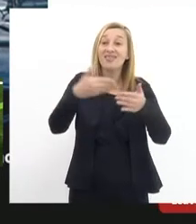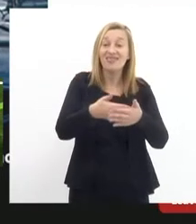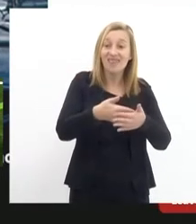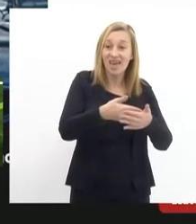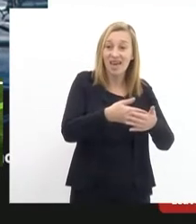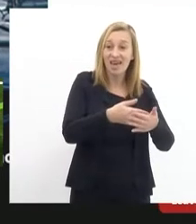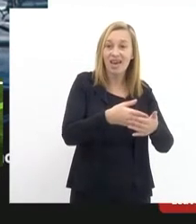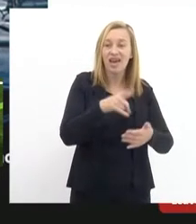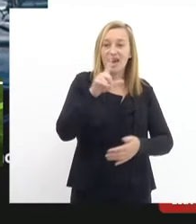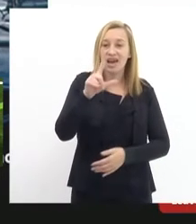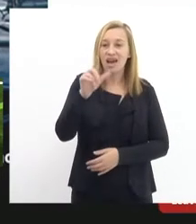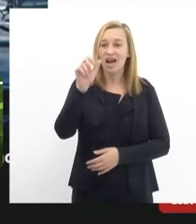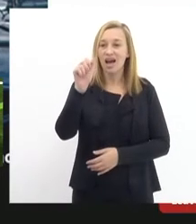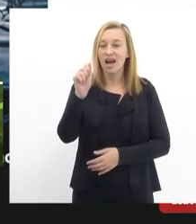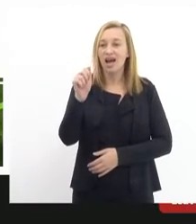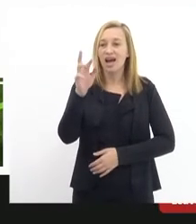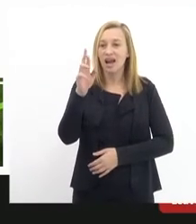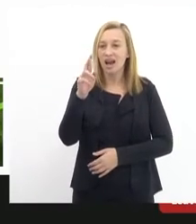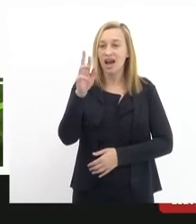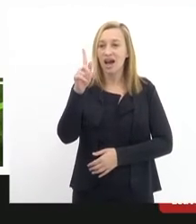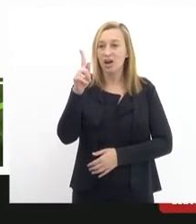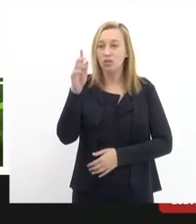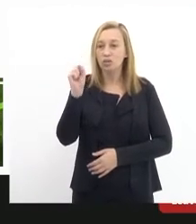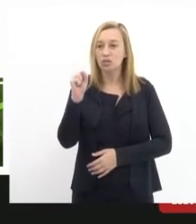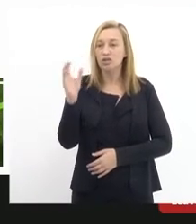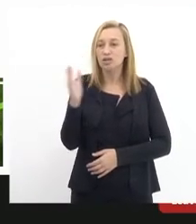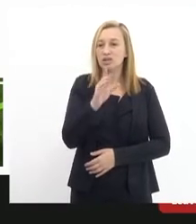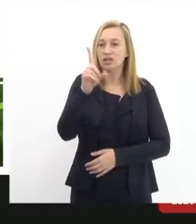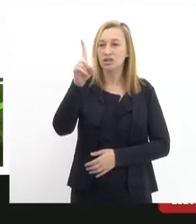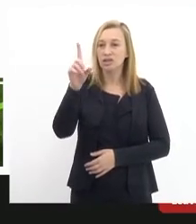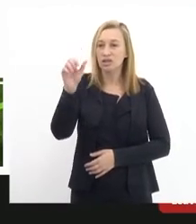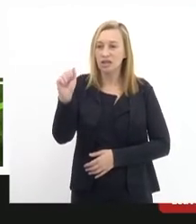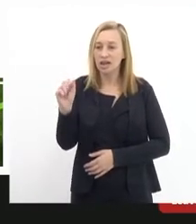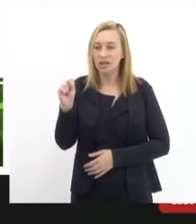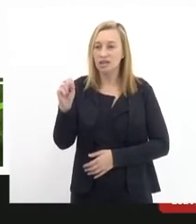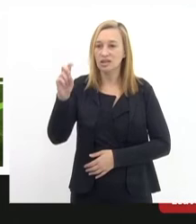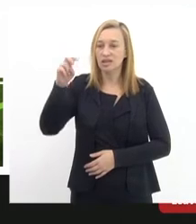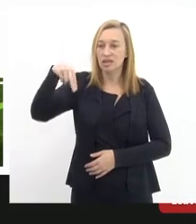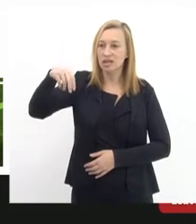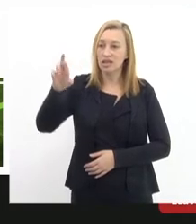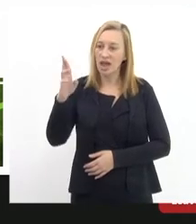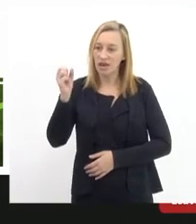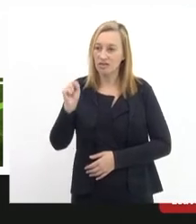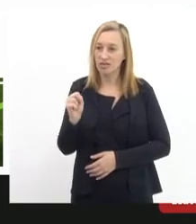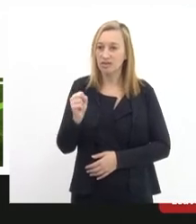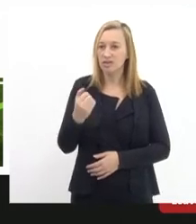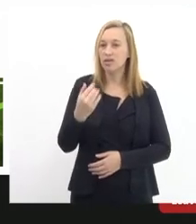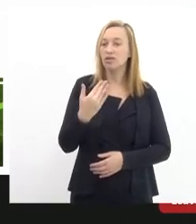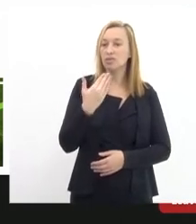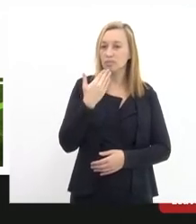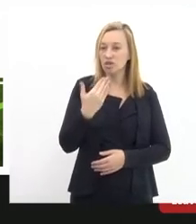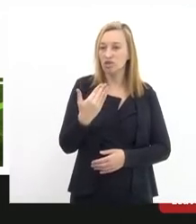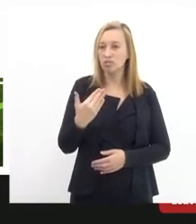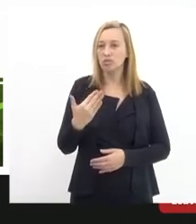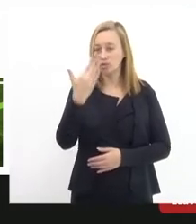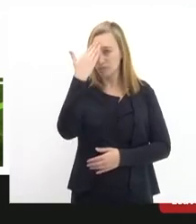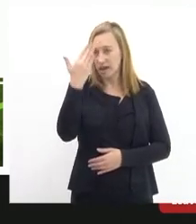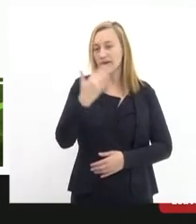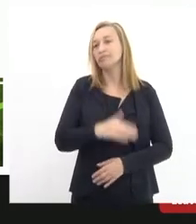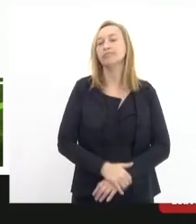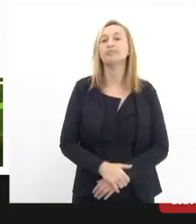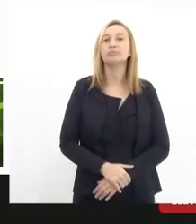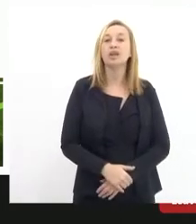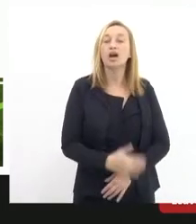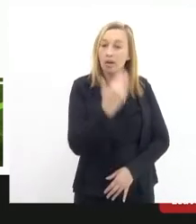Largo das Neves então essa é a pedida obrigado obrigado obrigado